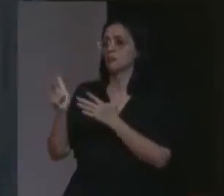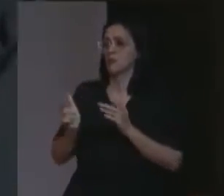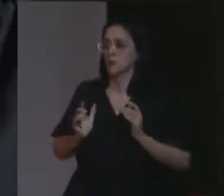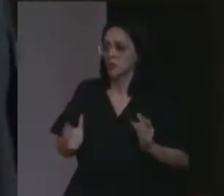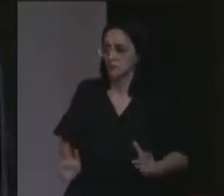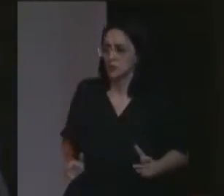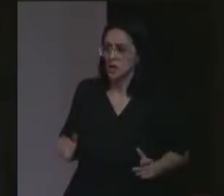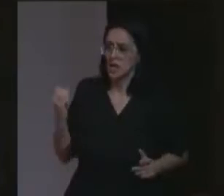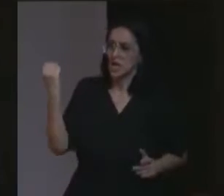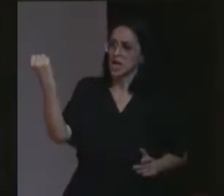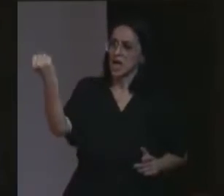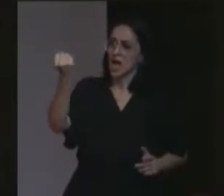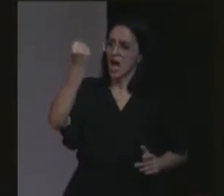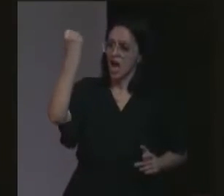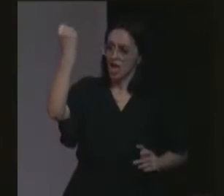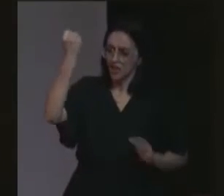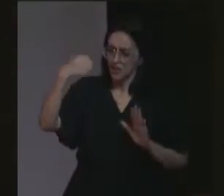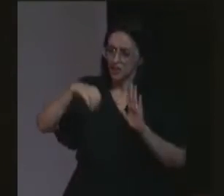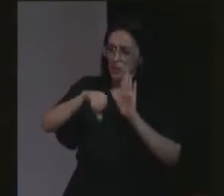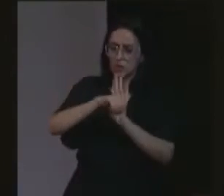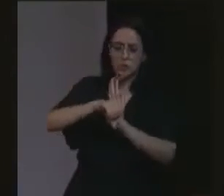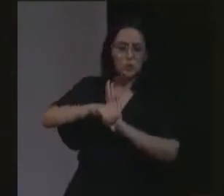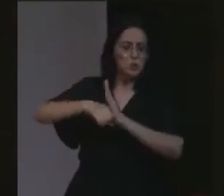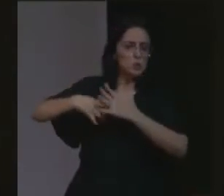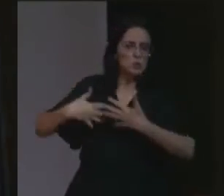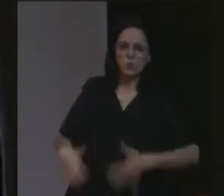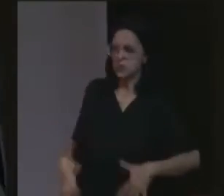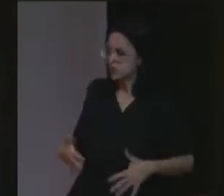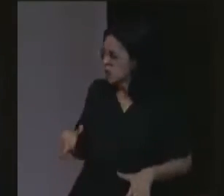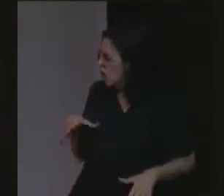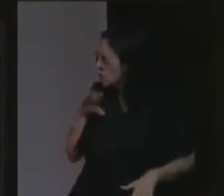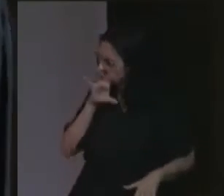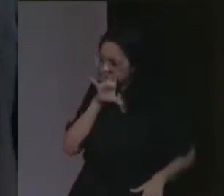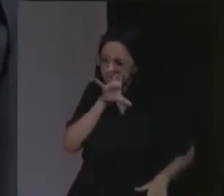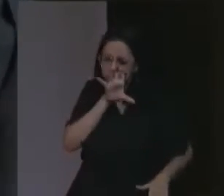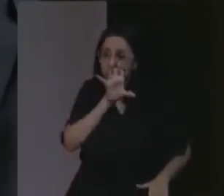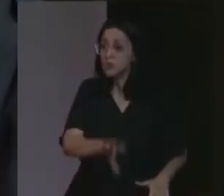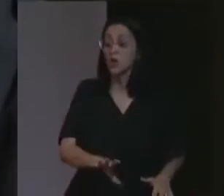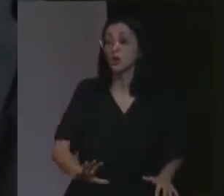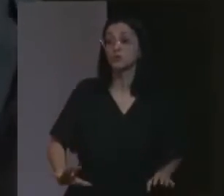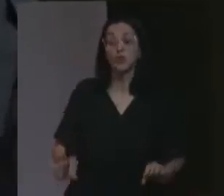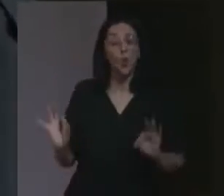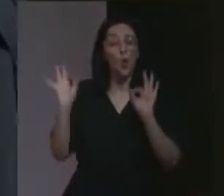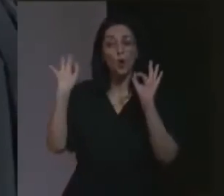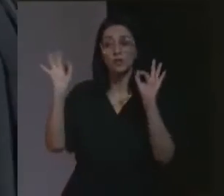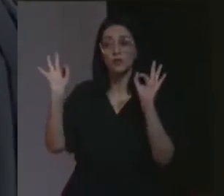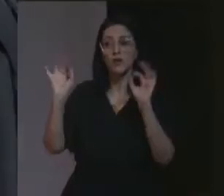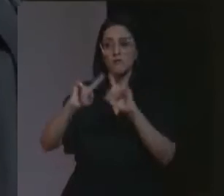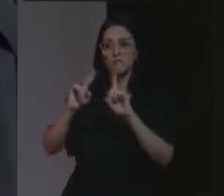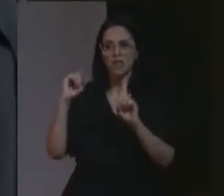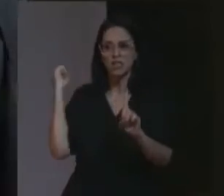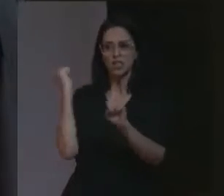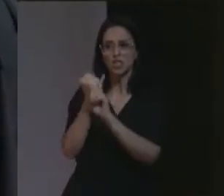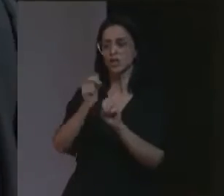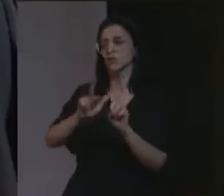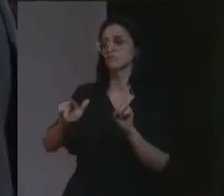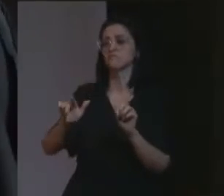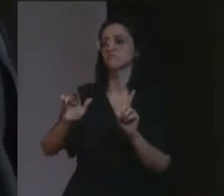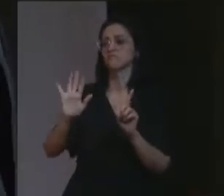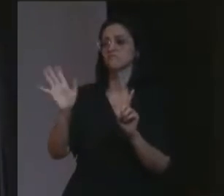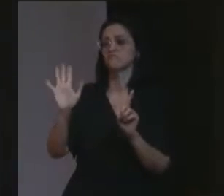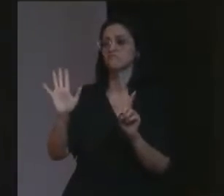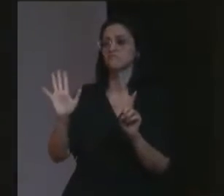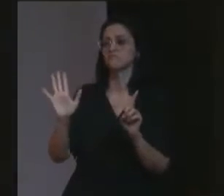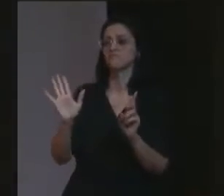graves, criminosas, nefandas, nefastas, abomináveis, mas não em genocídio. Nós não podemos